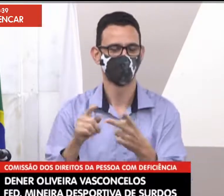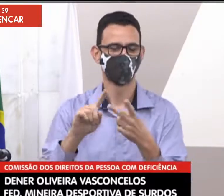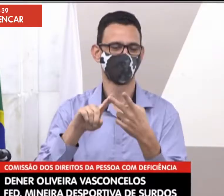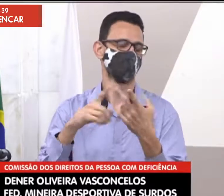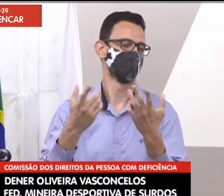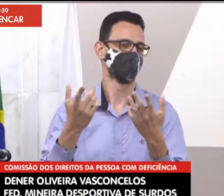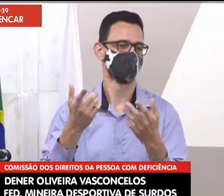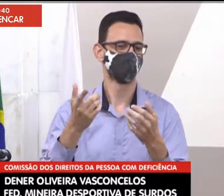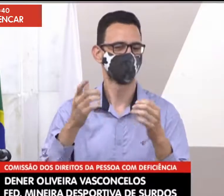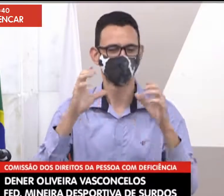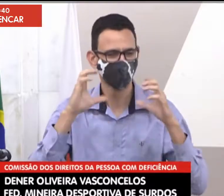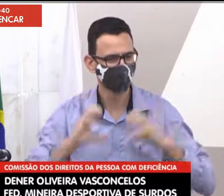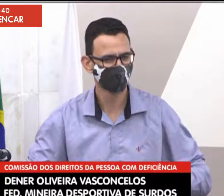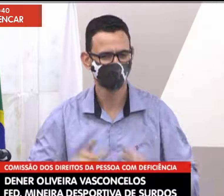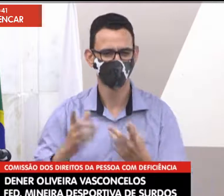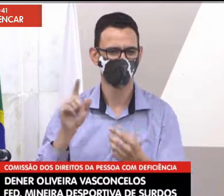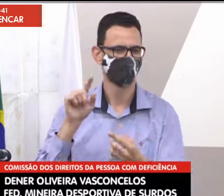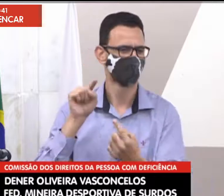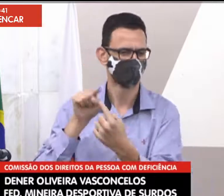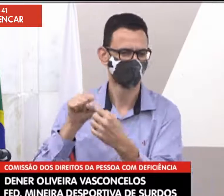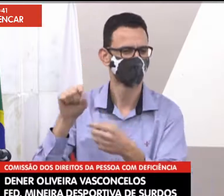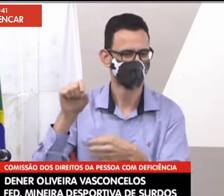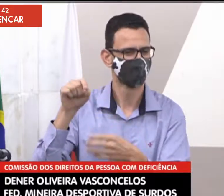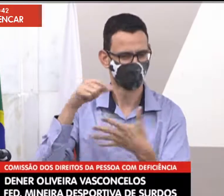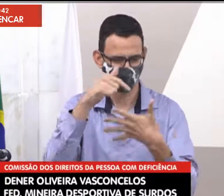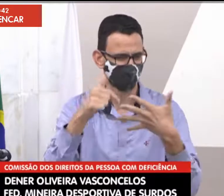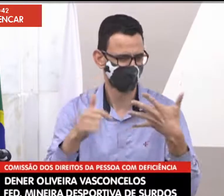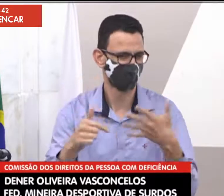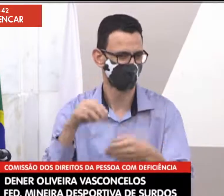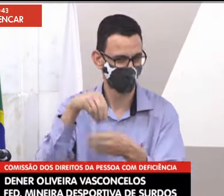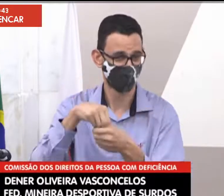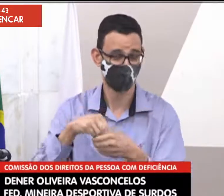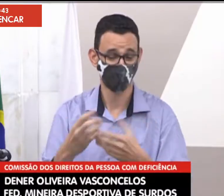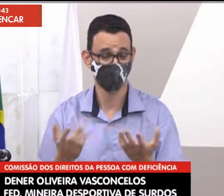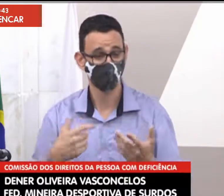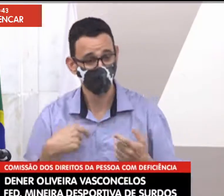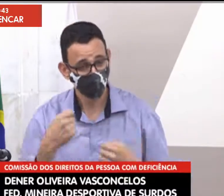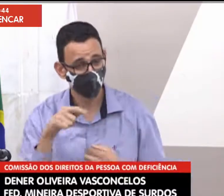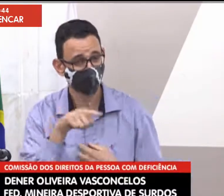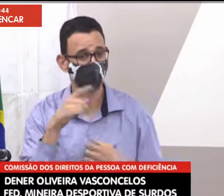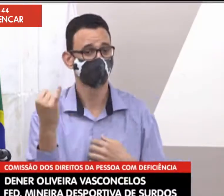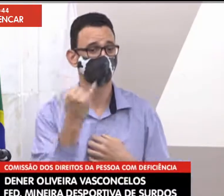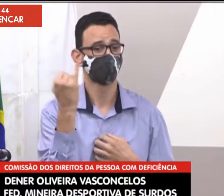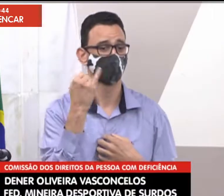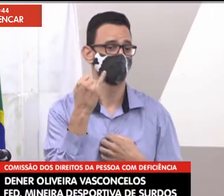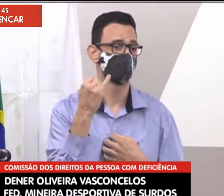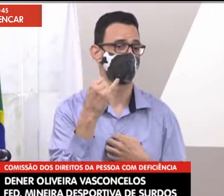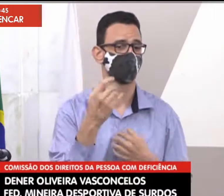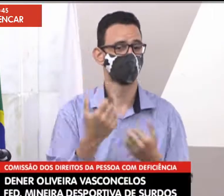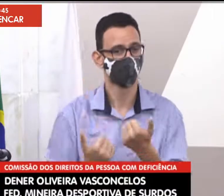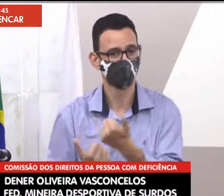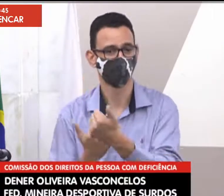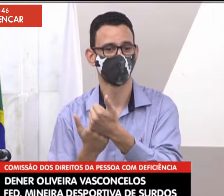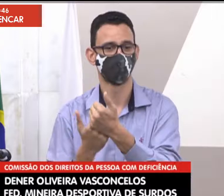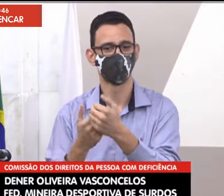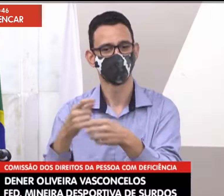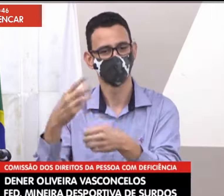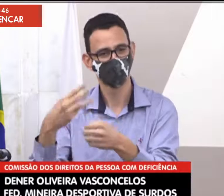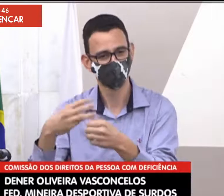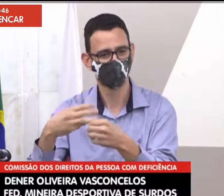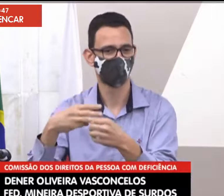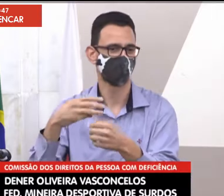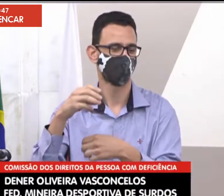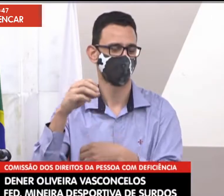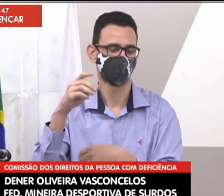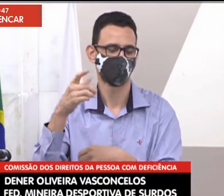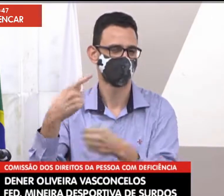escolas, a comunidade em geral, nós precisamos, o